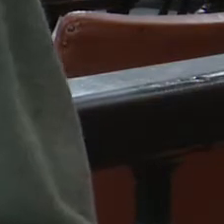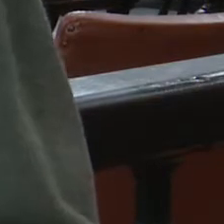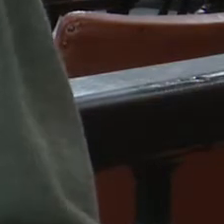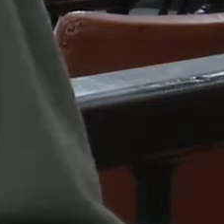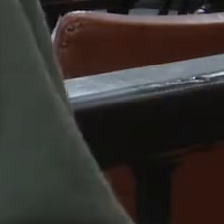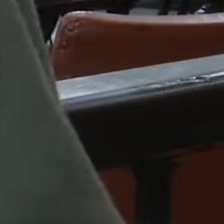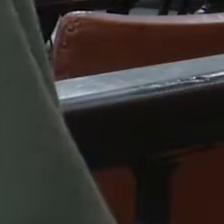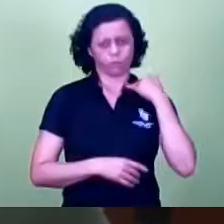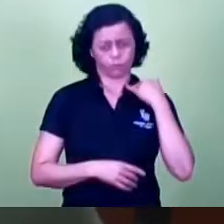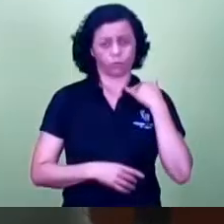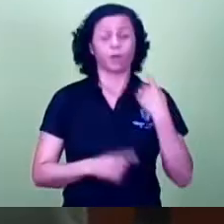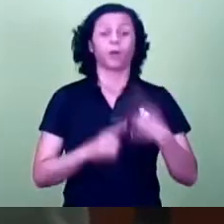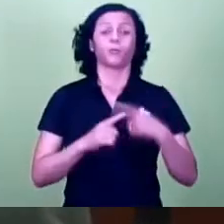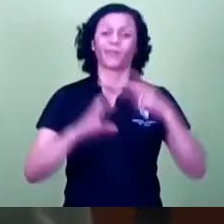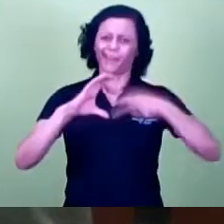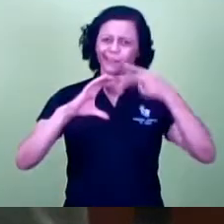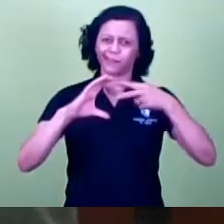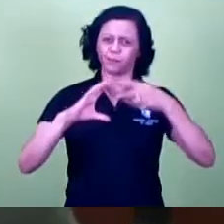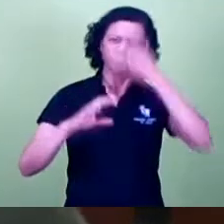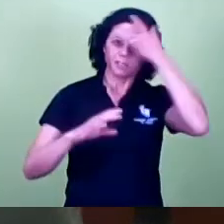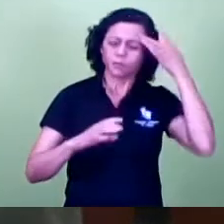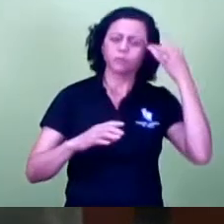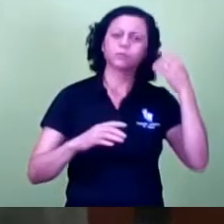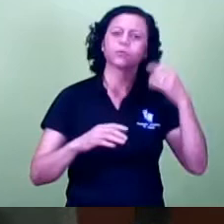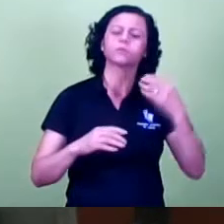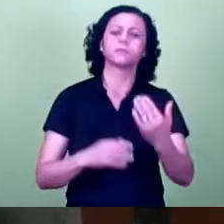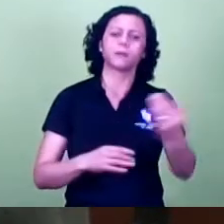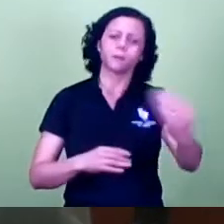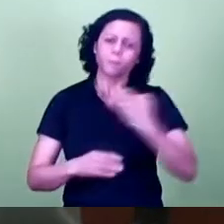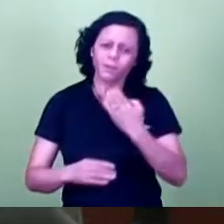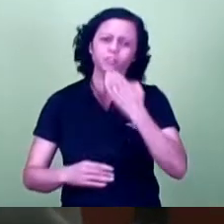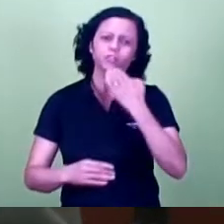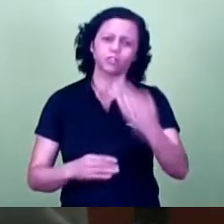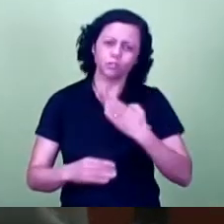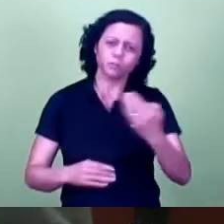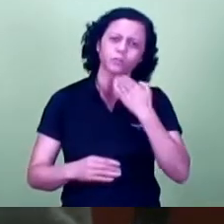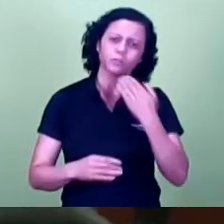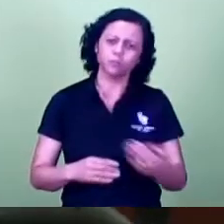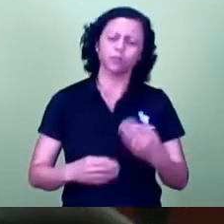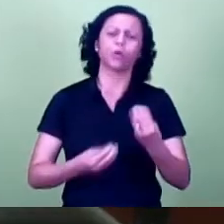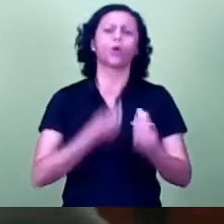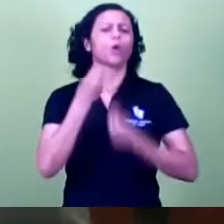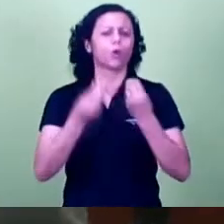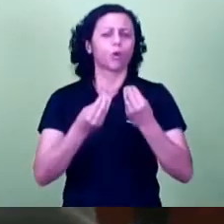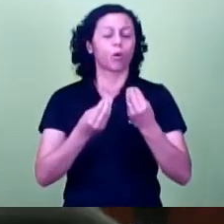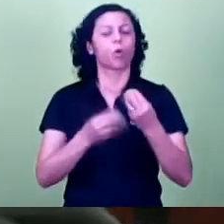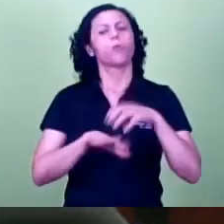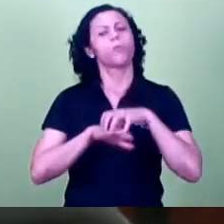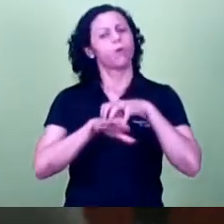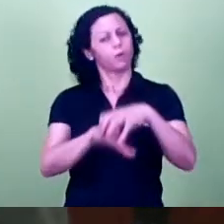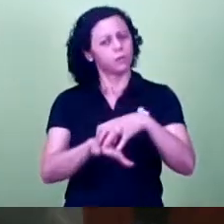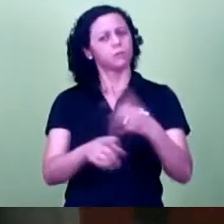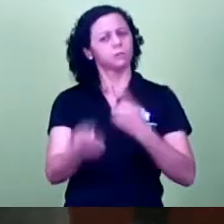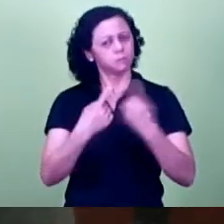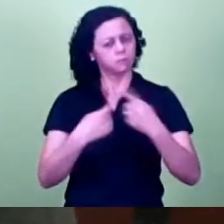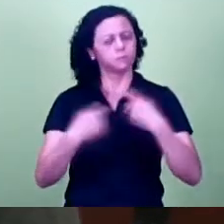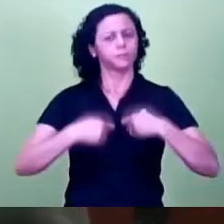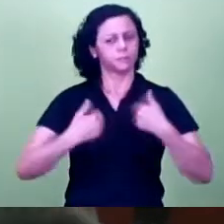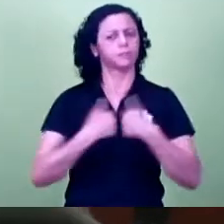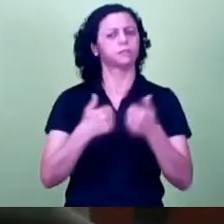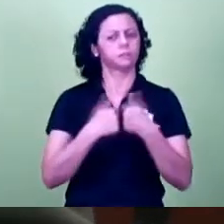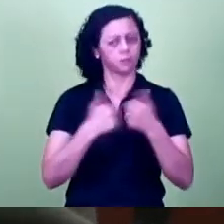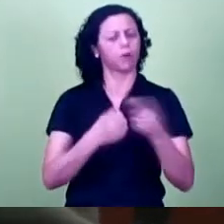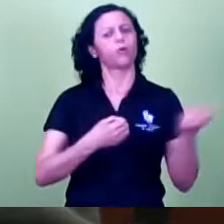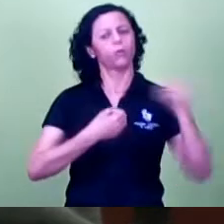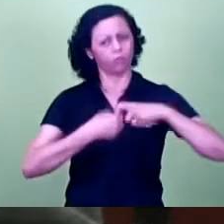não voltaram, não tem nem sequer um horário funcionando, seja na área até mesmo central ou principalmente nas